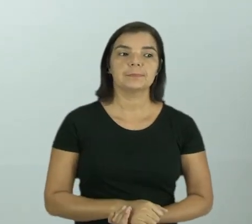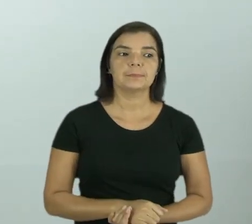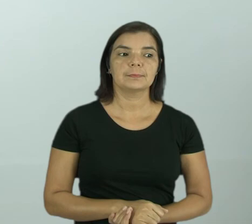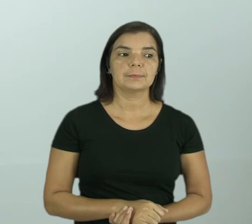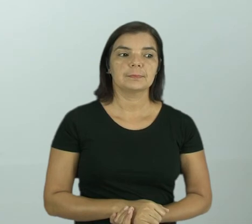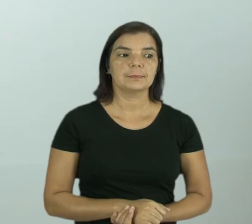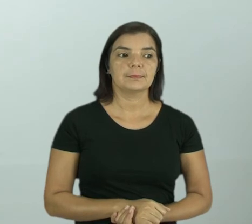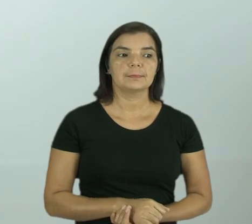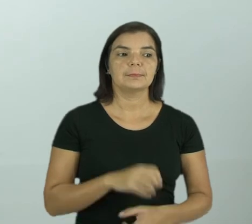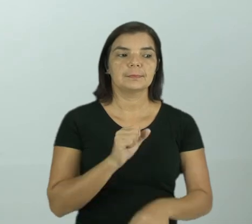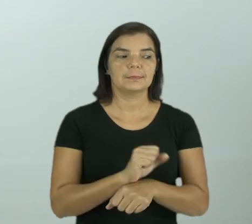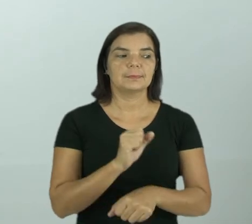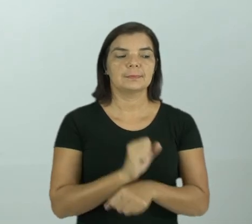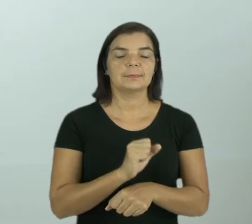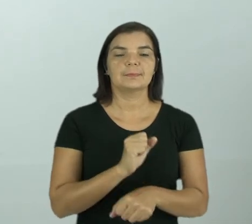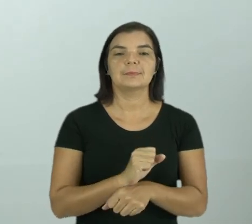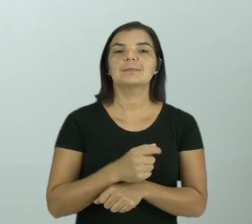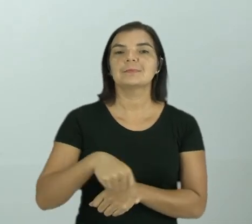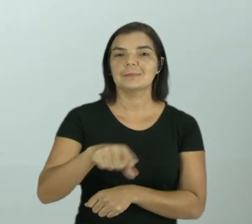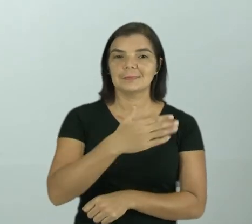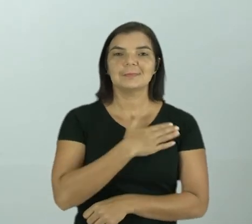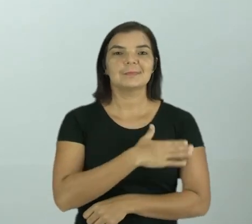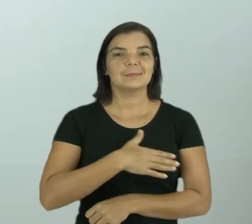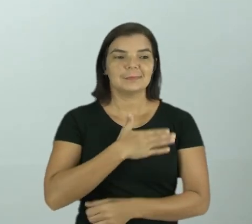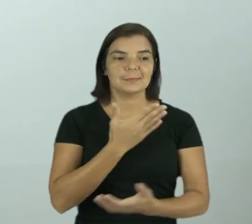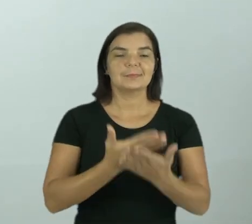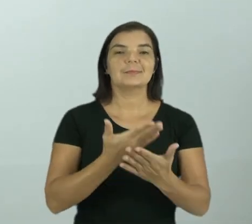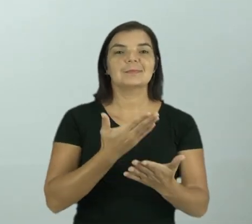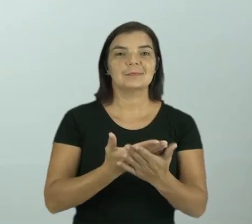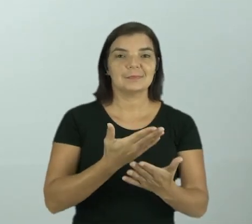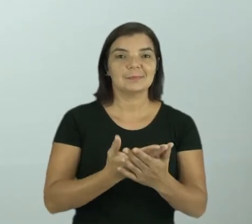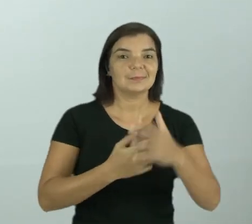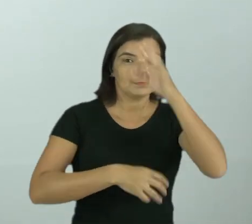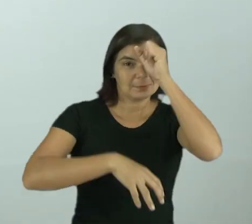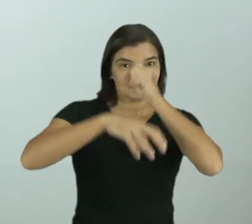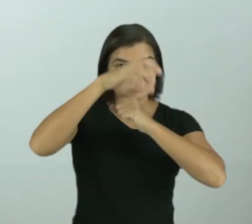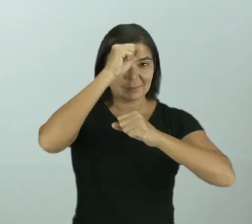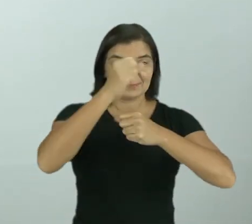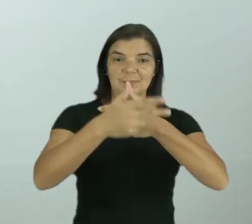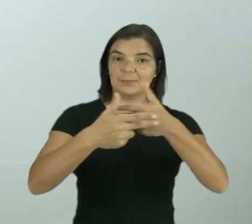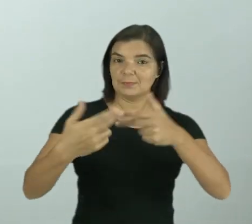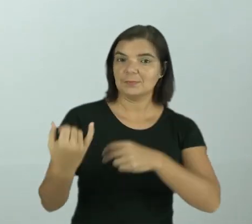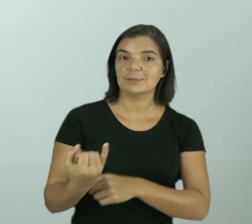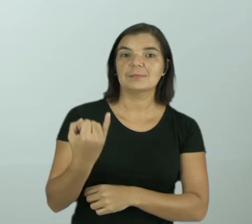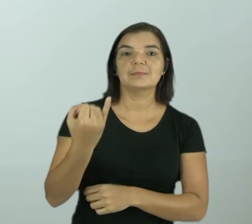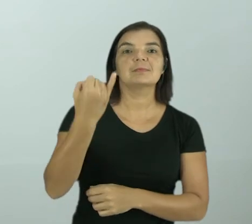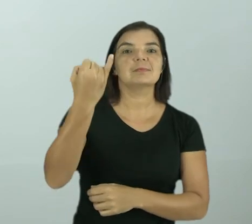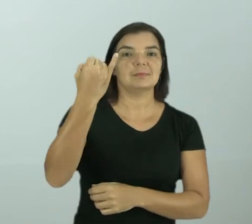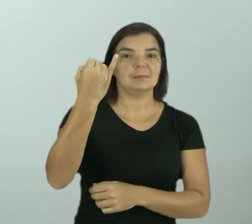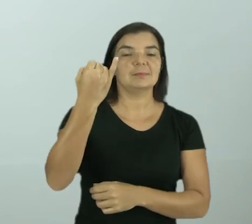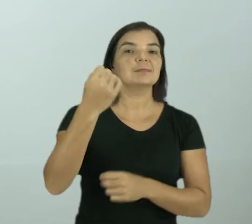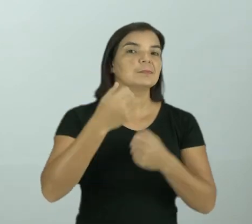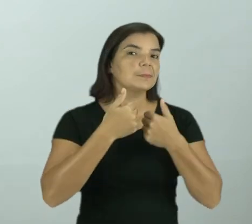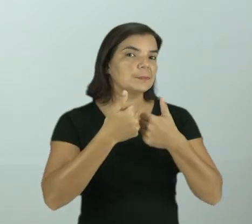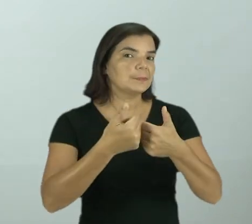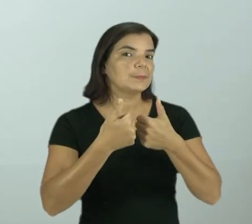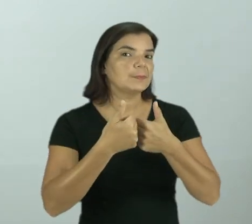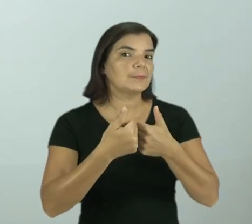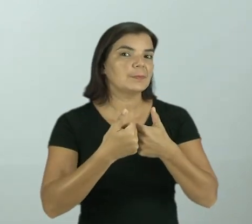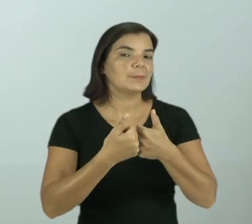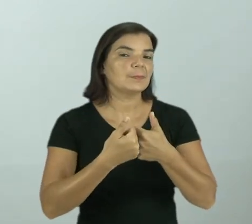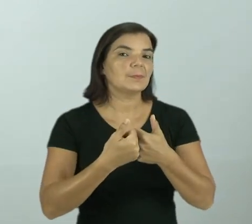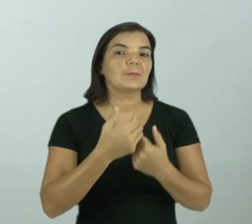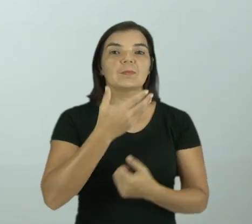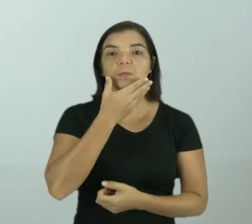eu espero que vocês tenham gostado da nossa aula, tenham aprendido muitas coisas importantes, tá? Sobre a